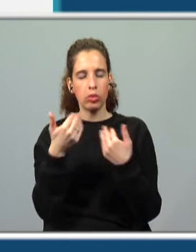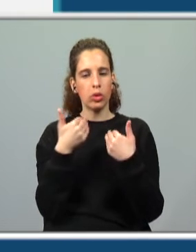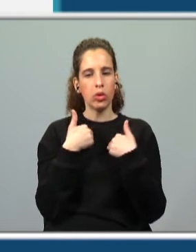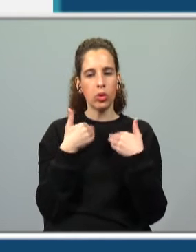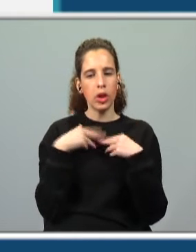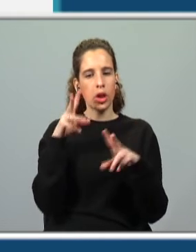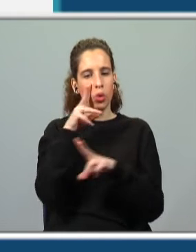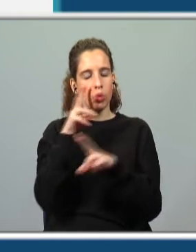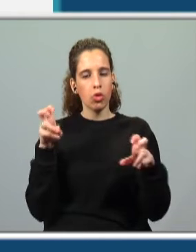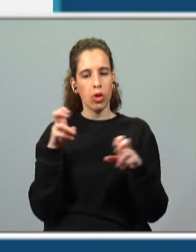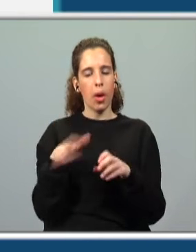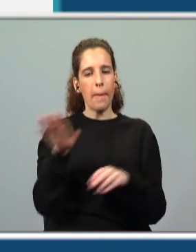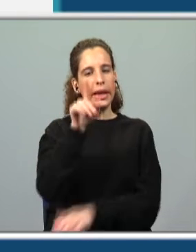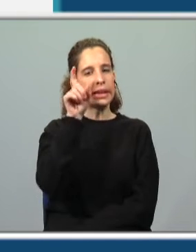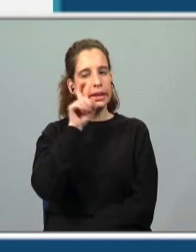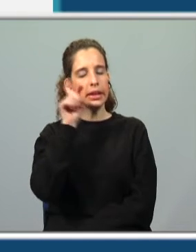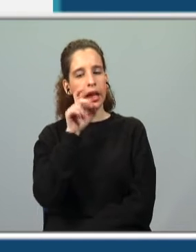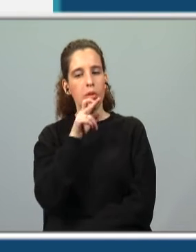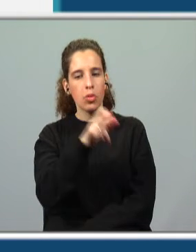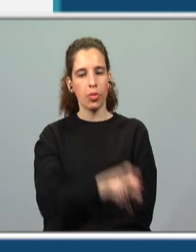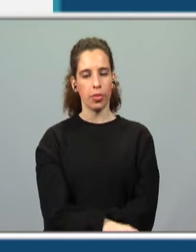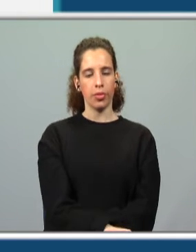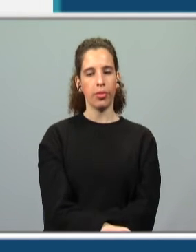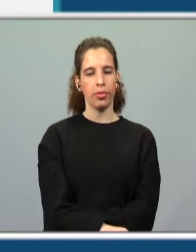ajude a descobrir com mais segurança a resposta.